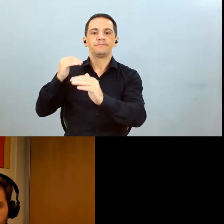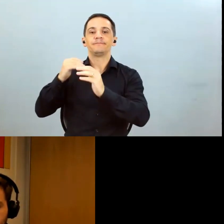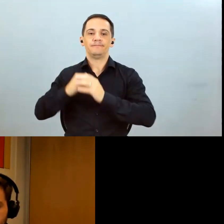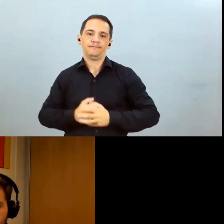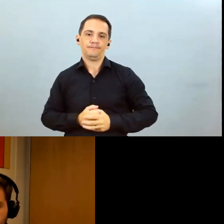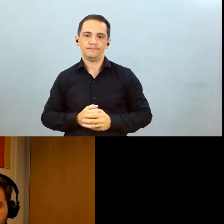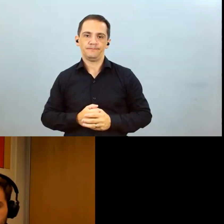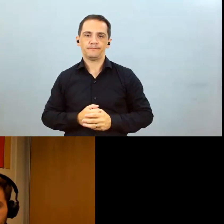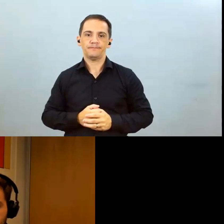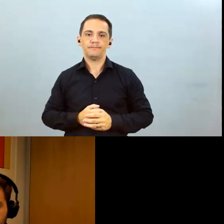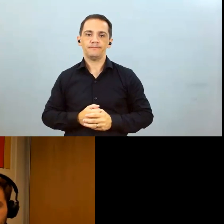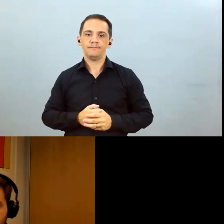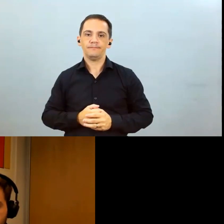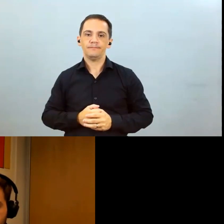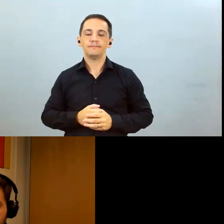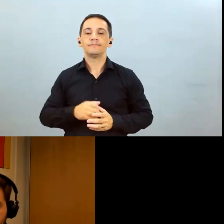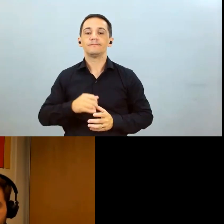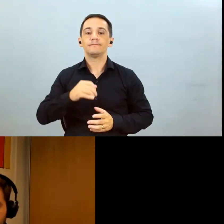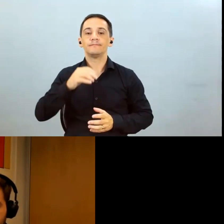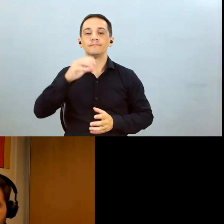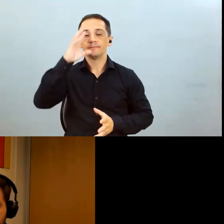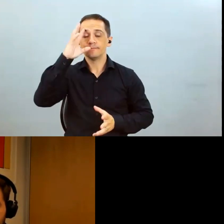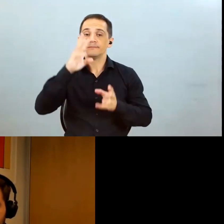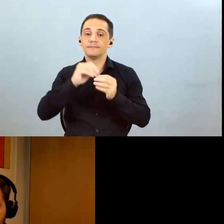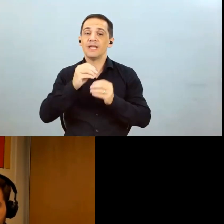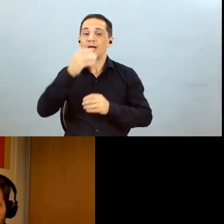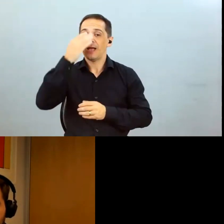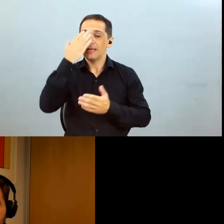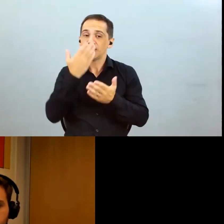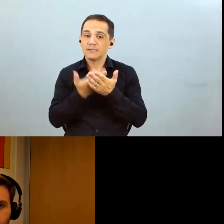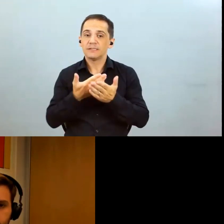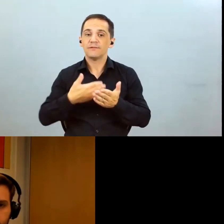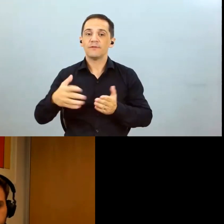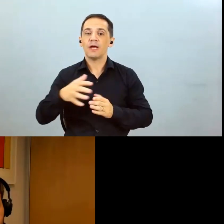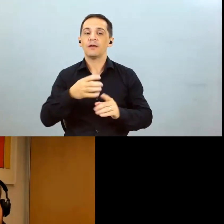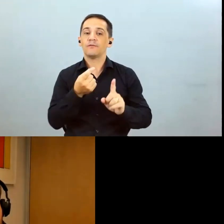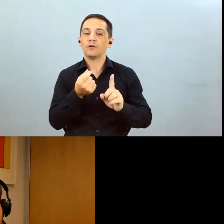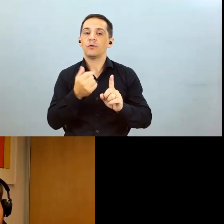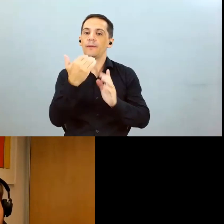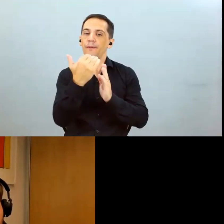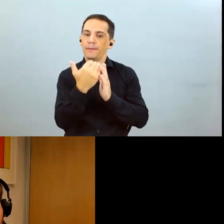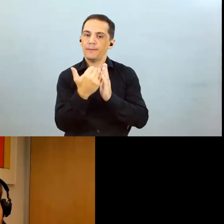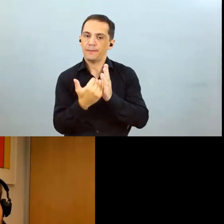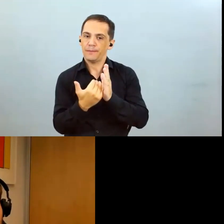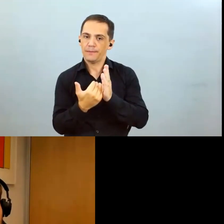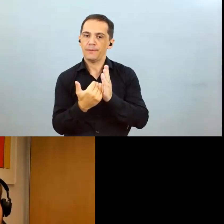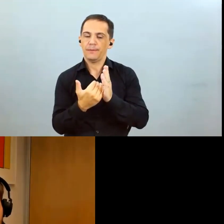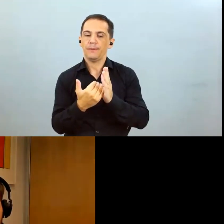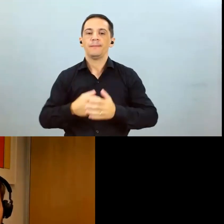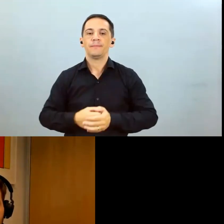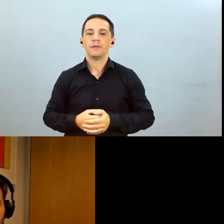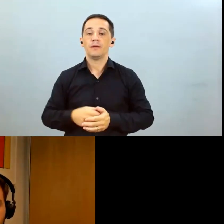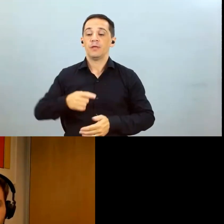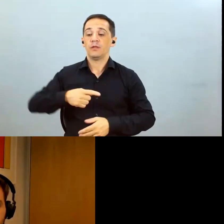prêmios mais pressionados para a safra 23 24 a logística no nosso caso